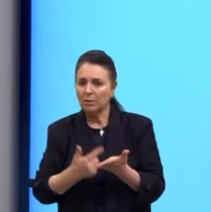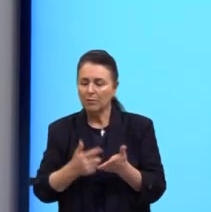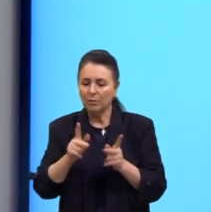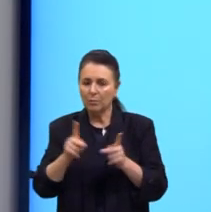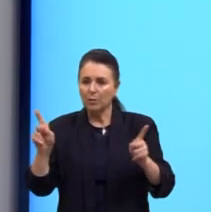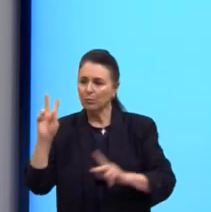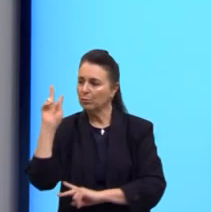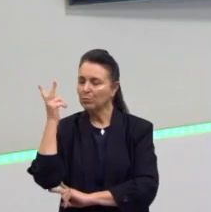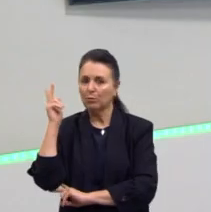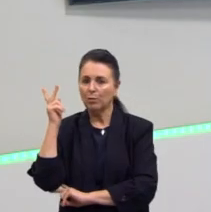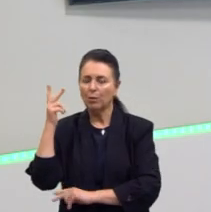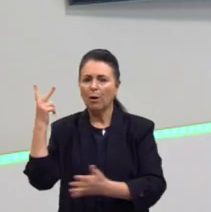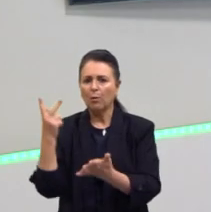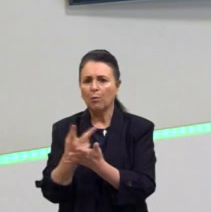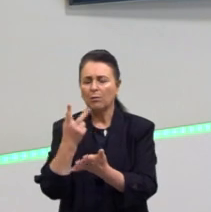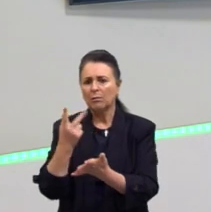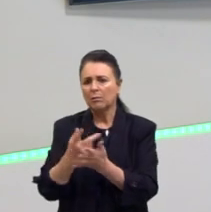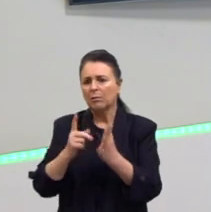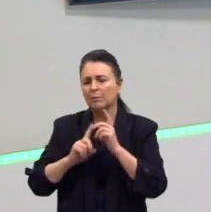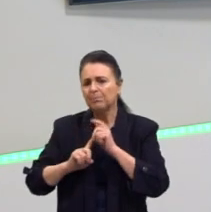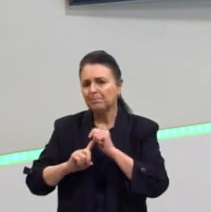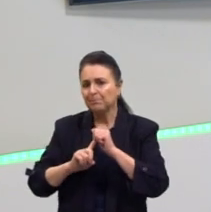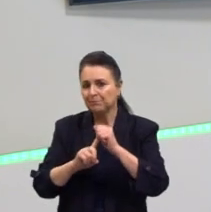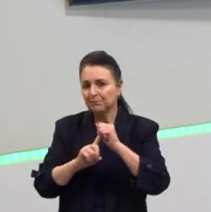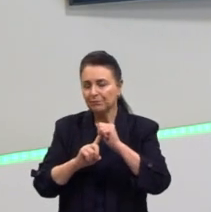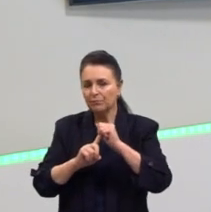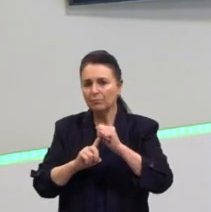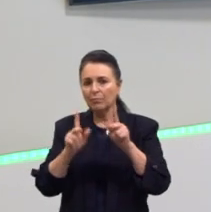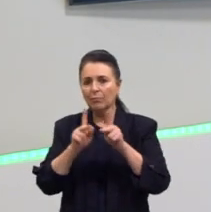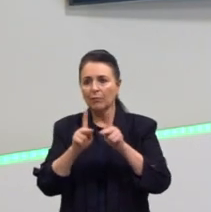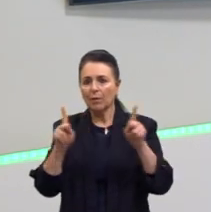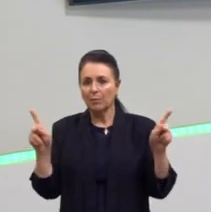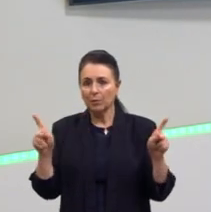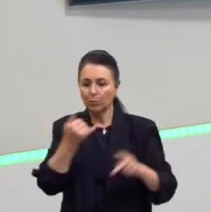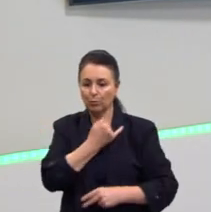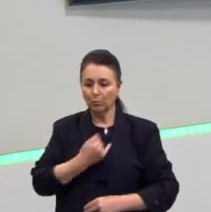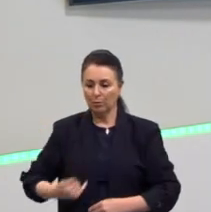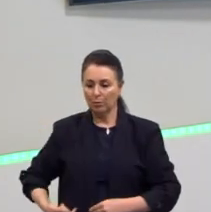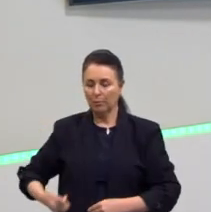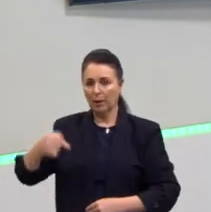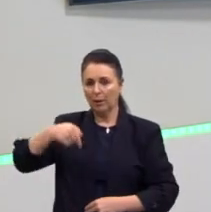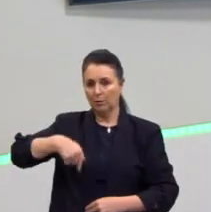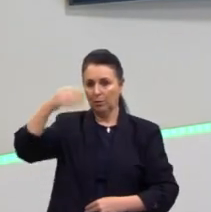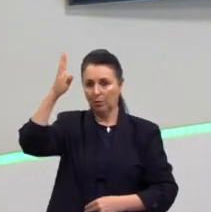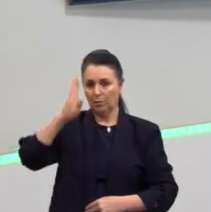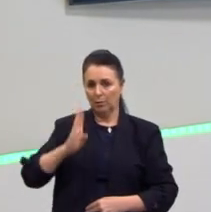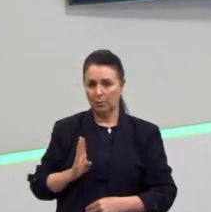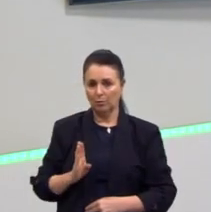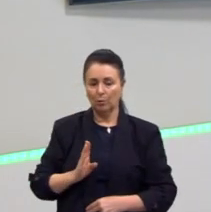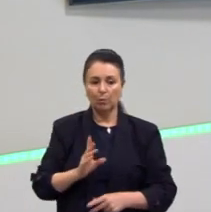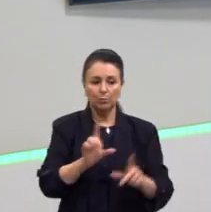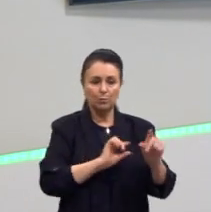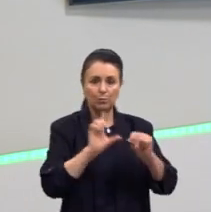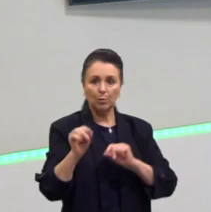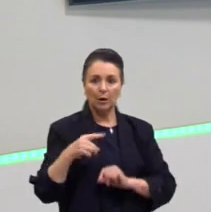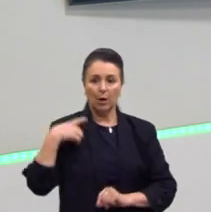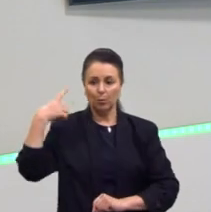período histórico que ocorreu, principalmente no período do Império, na eleição dos deputados.